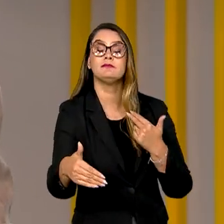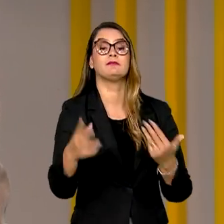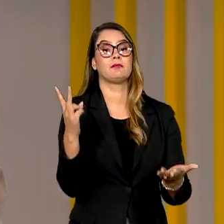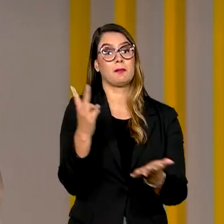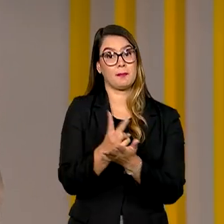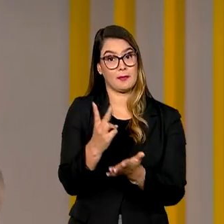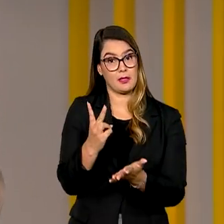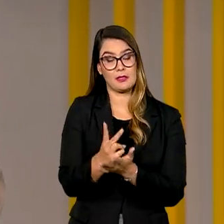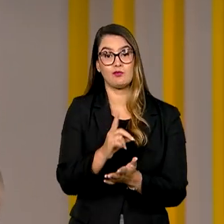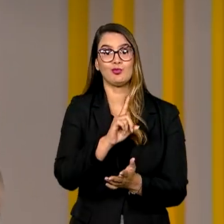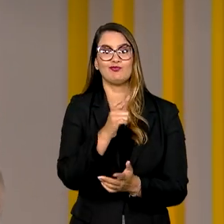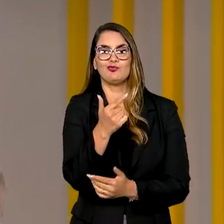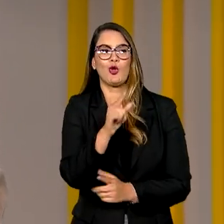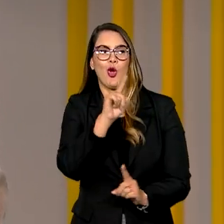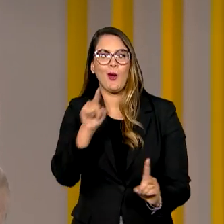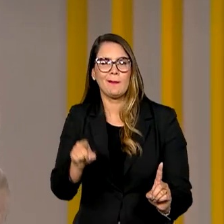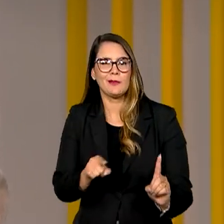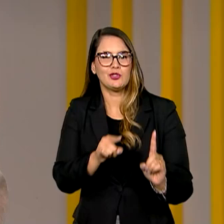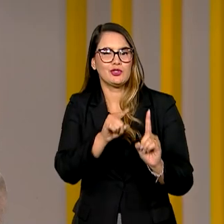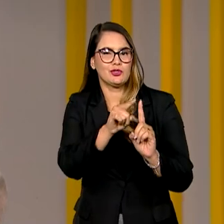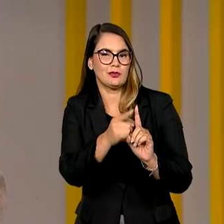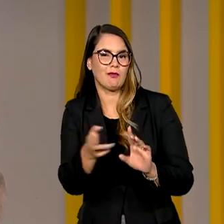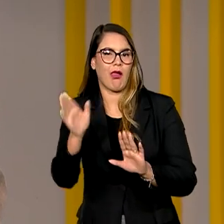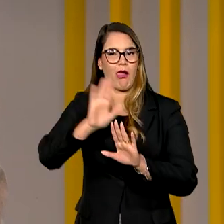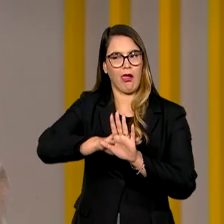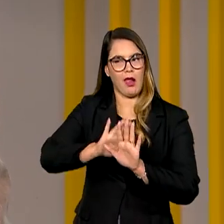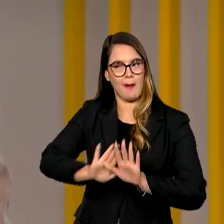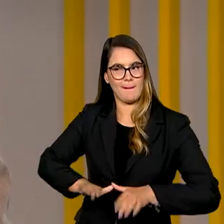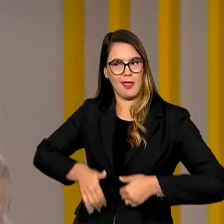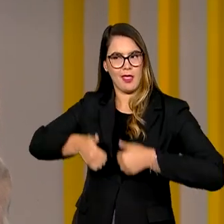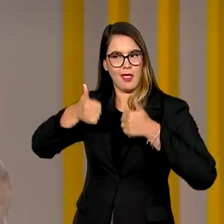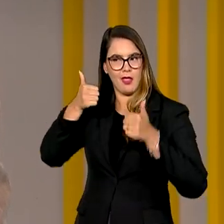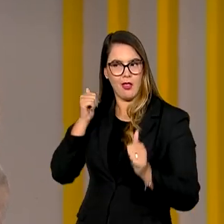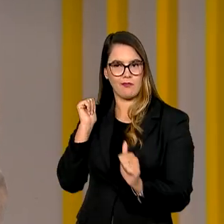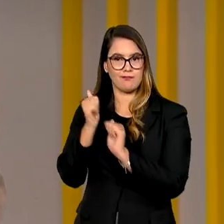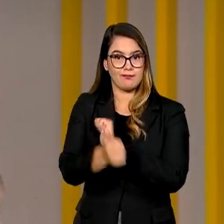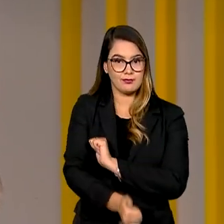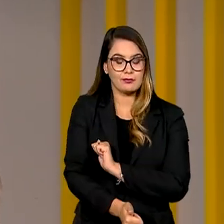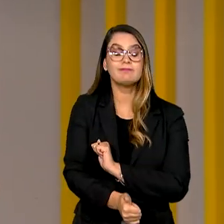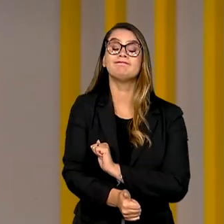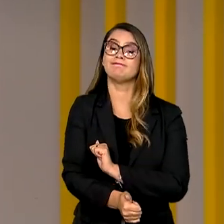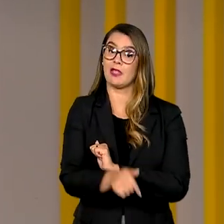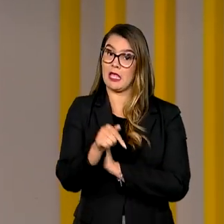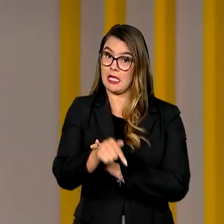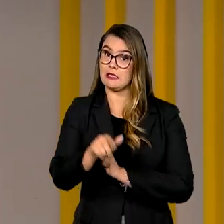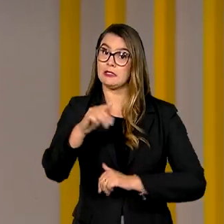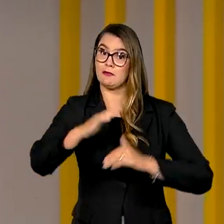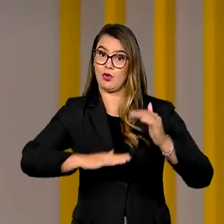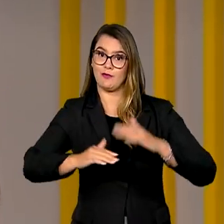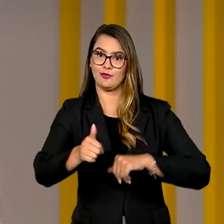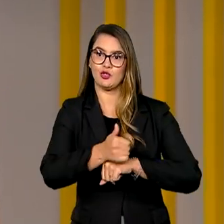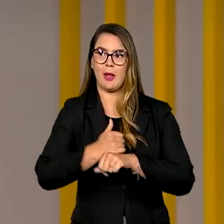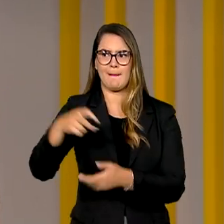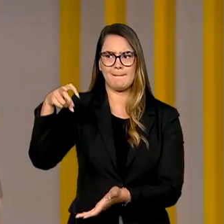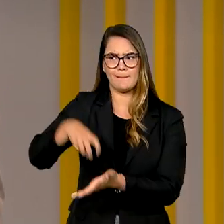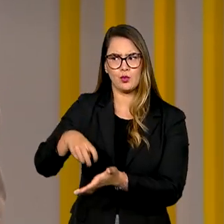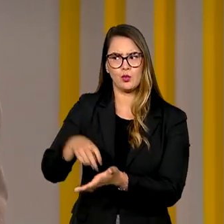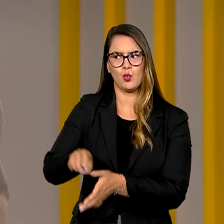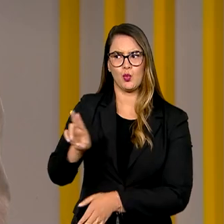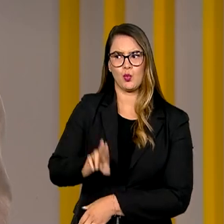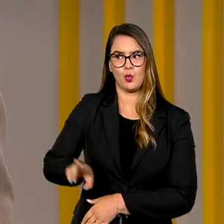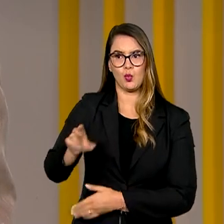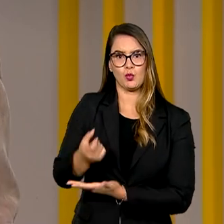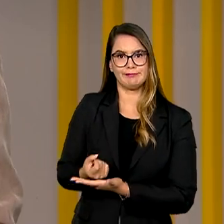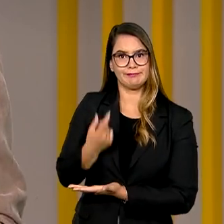mesmo sem a intenção de consumir o remédio para melhorar o desempenho esportivo, esses atletas acabam punidos pelo uso dessas